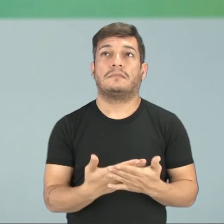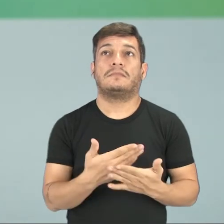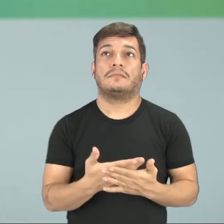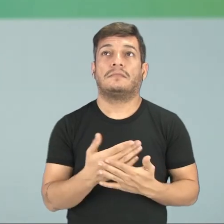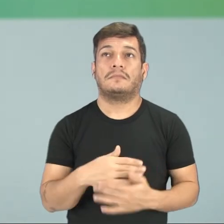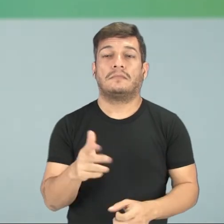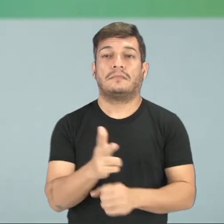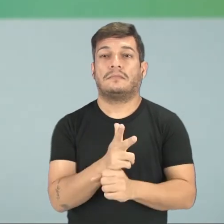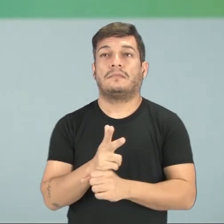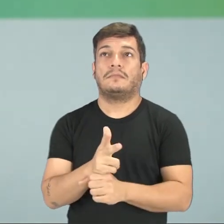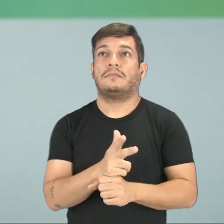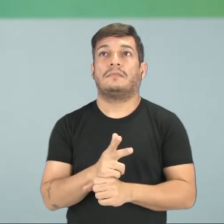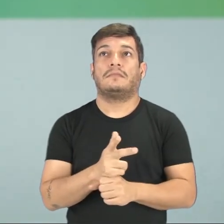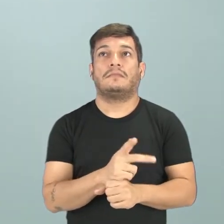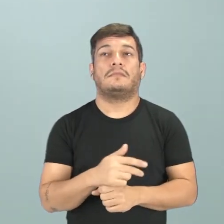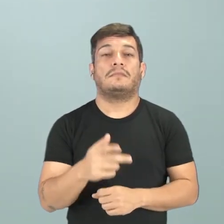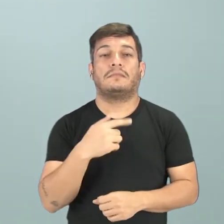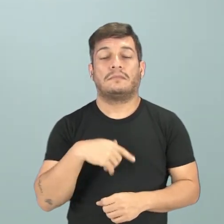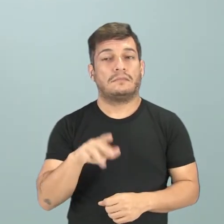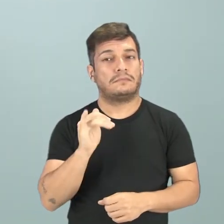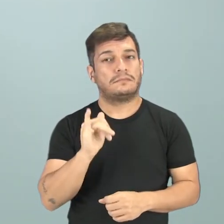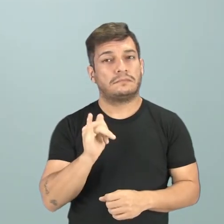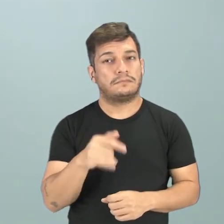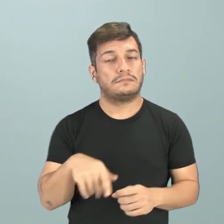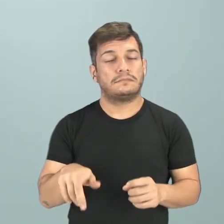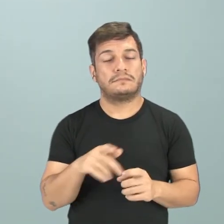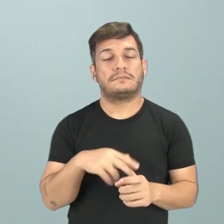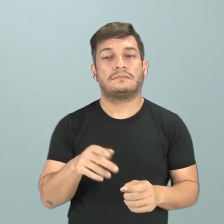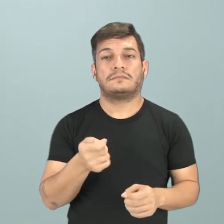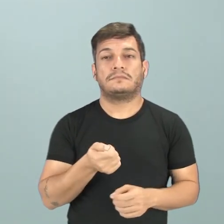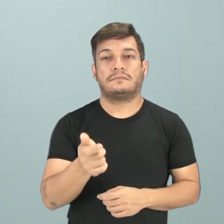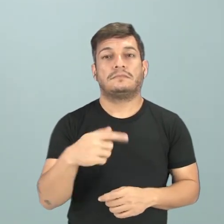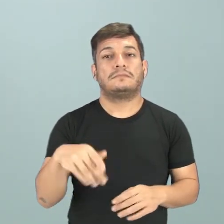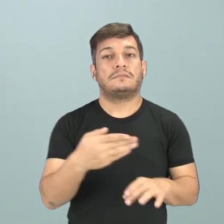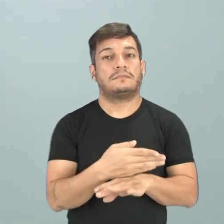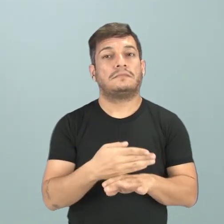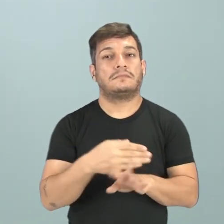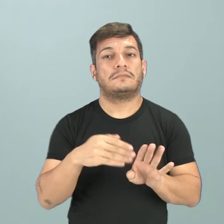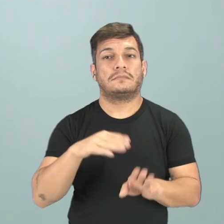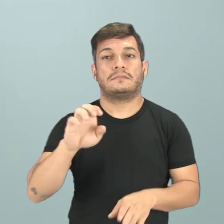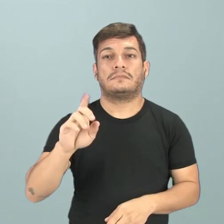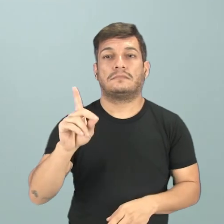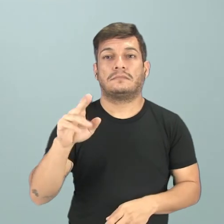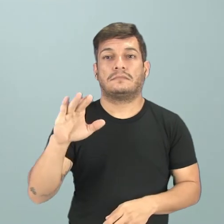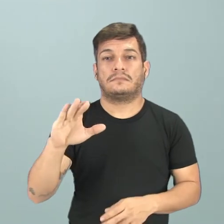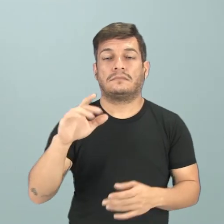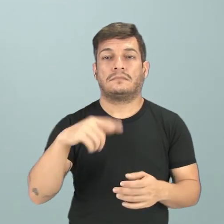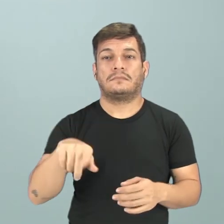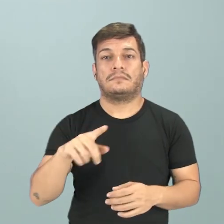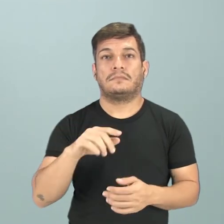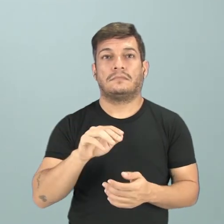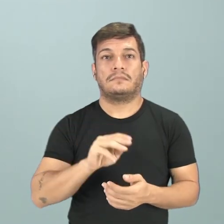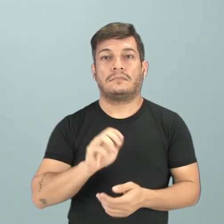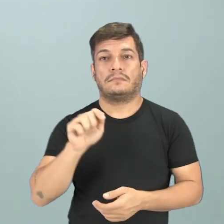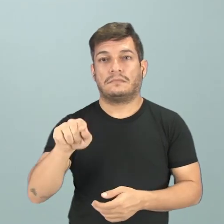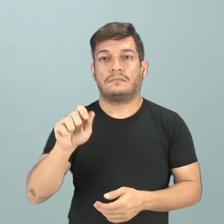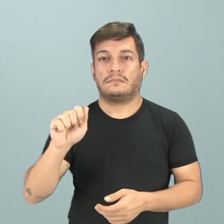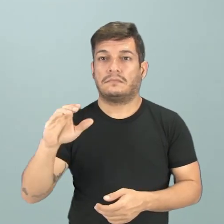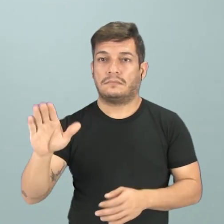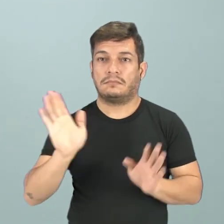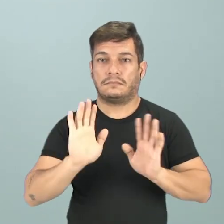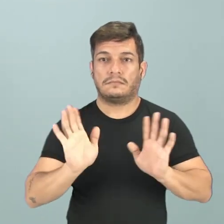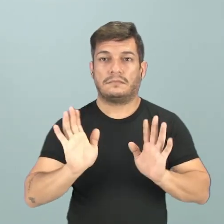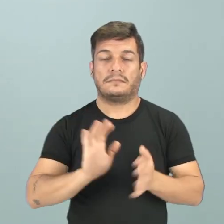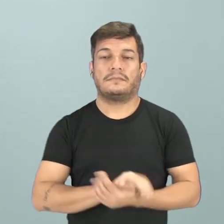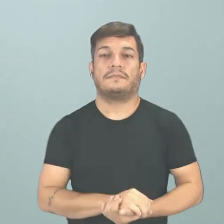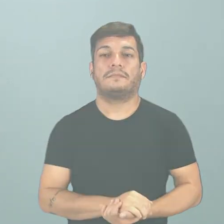esta videoaula e, como eu sempre recomendo, não deixe de acessar a plataforma eduque.ac. Até